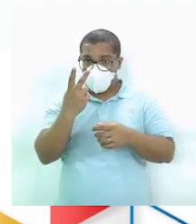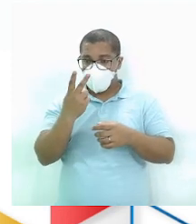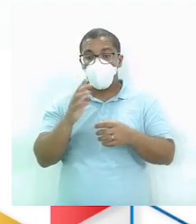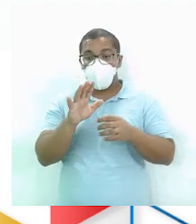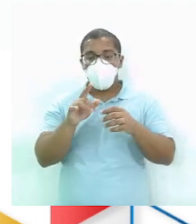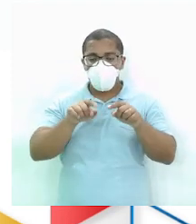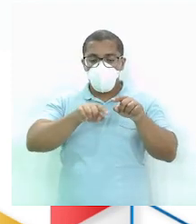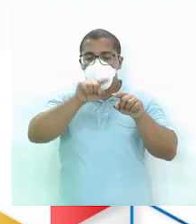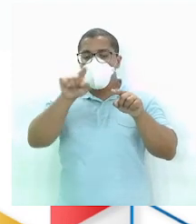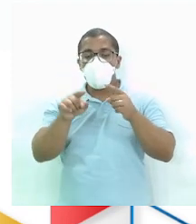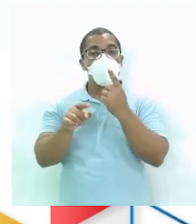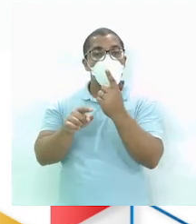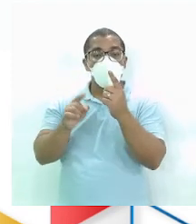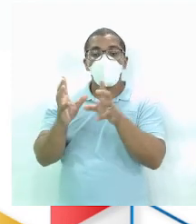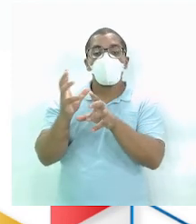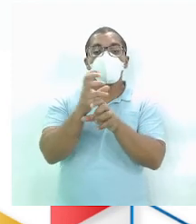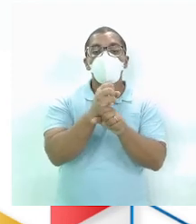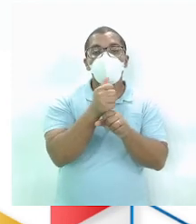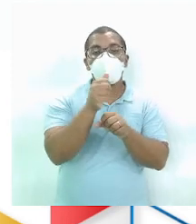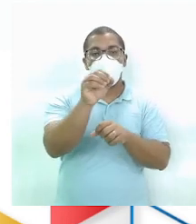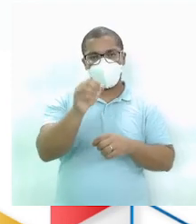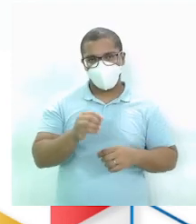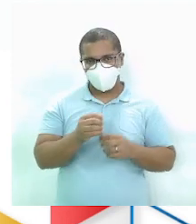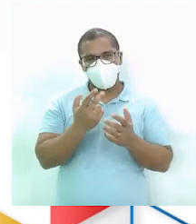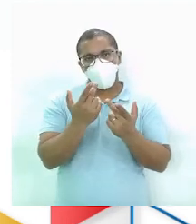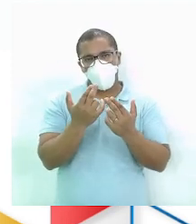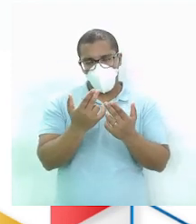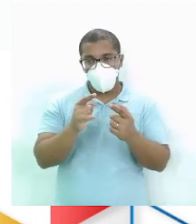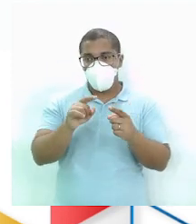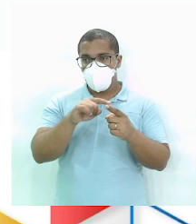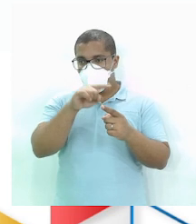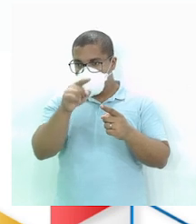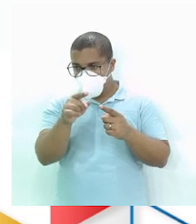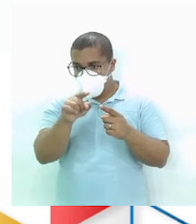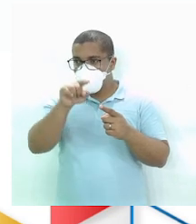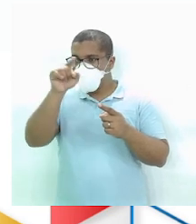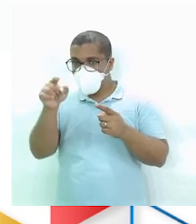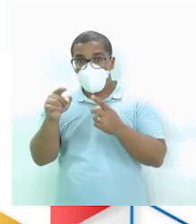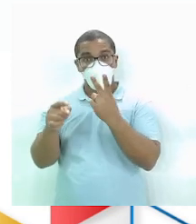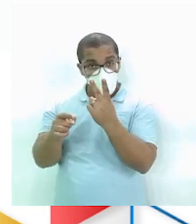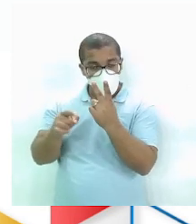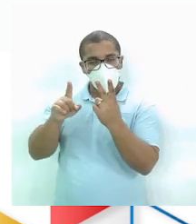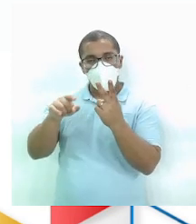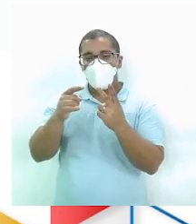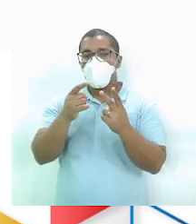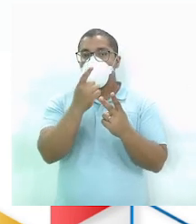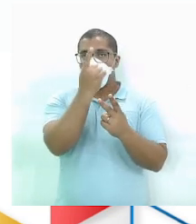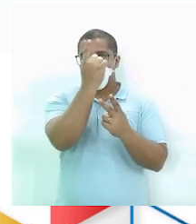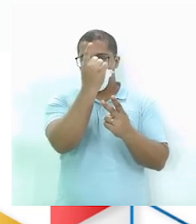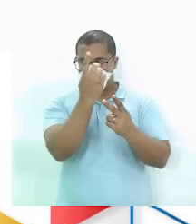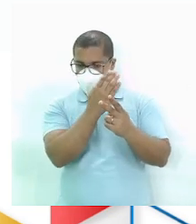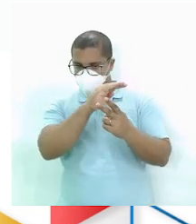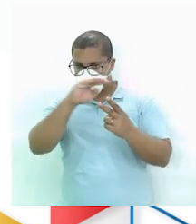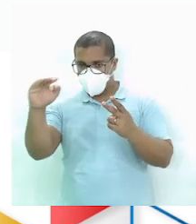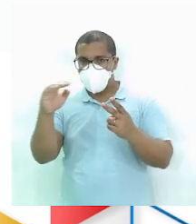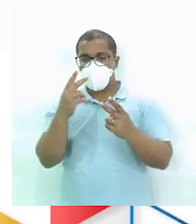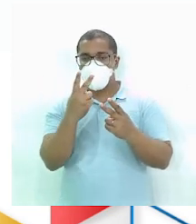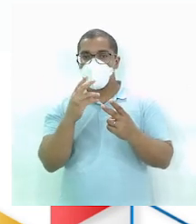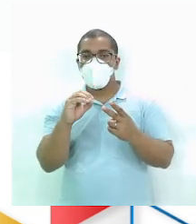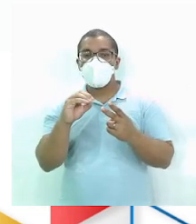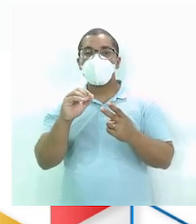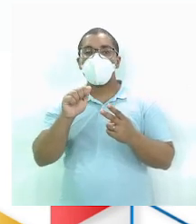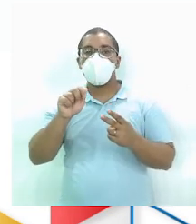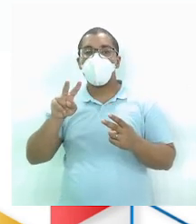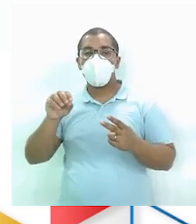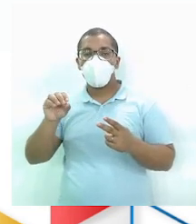avos Tá bom? Segue comigo agora Que eu vou te mostrar Como é que eles tinham Esses símbolos E faziam uso Das frações Era muito